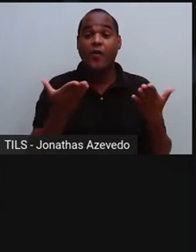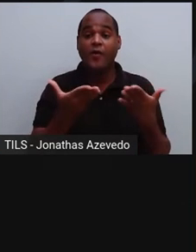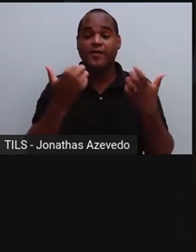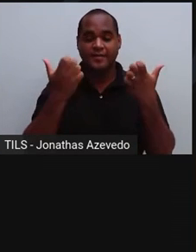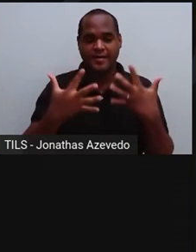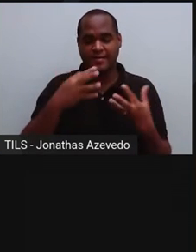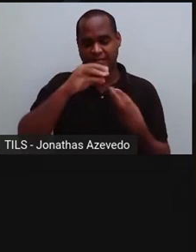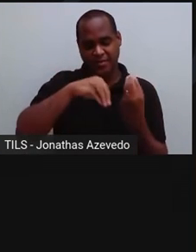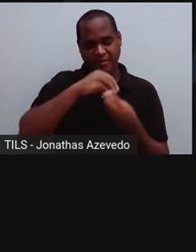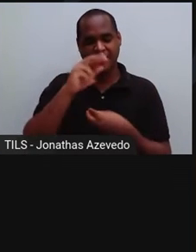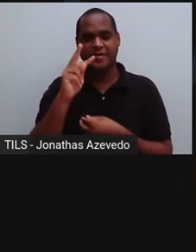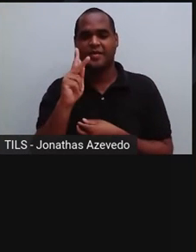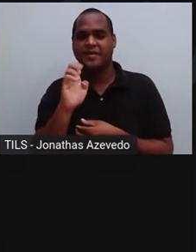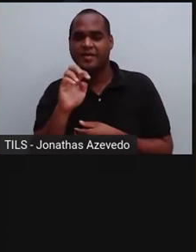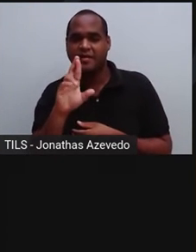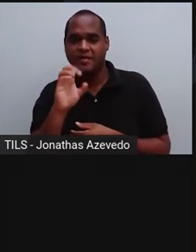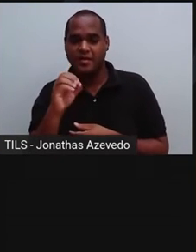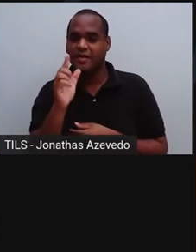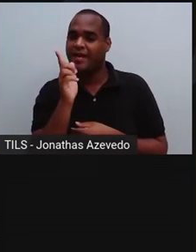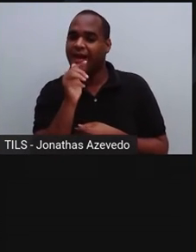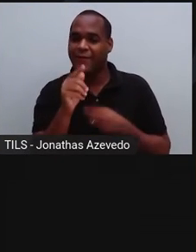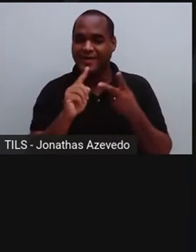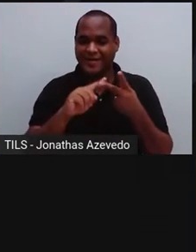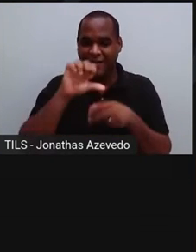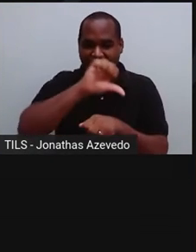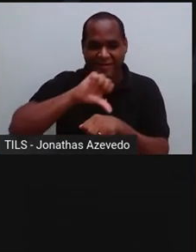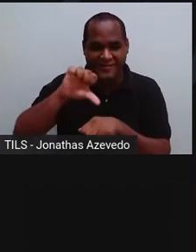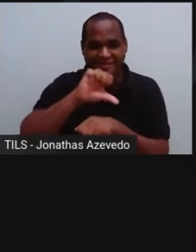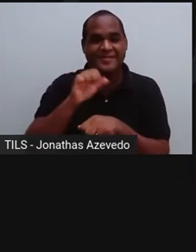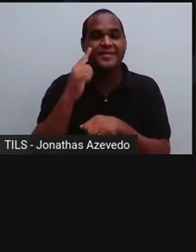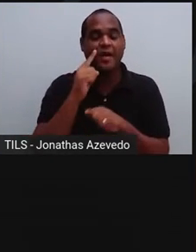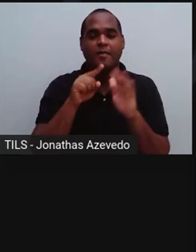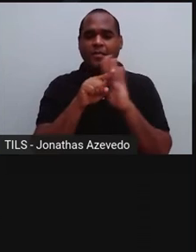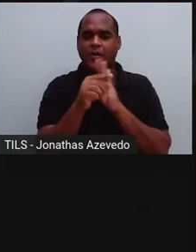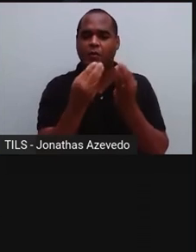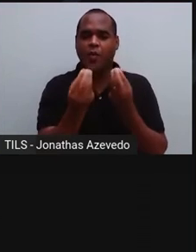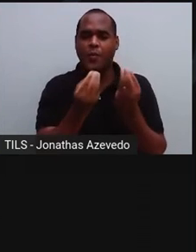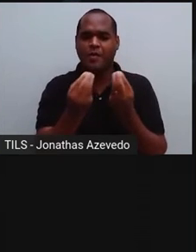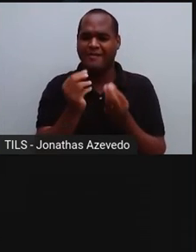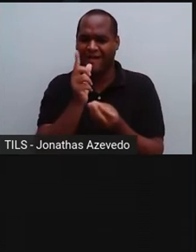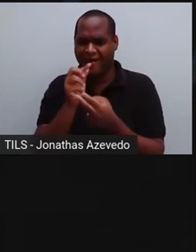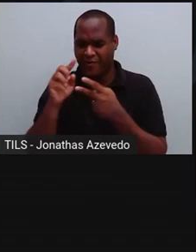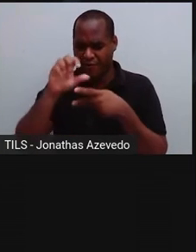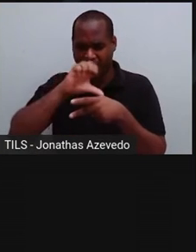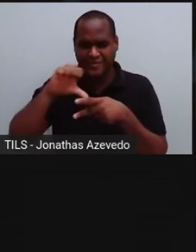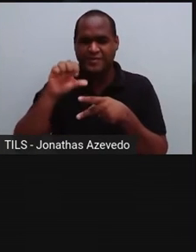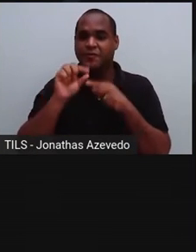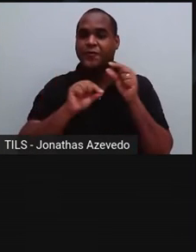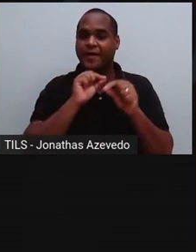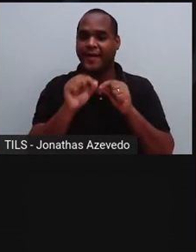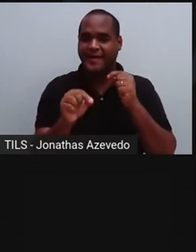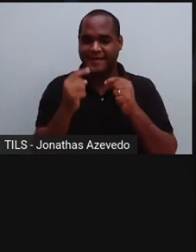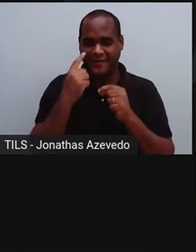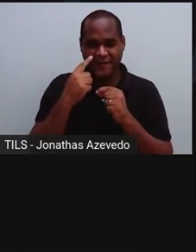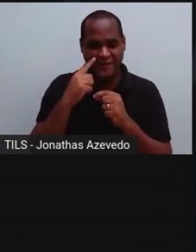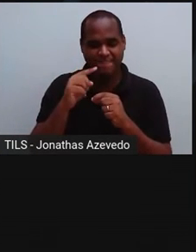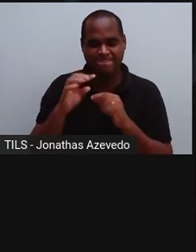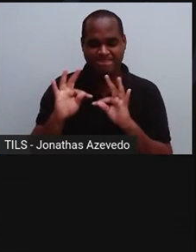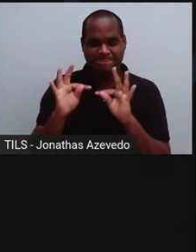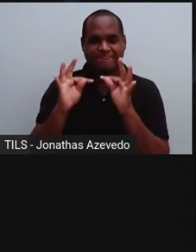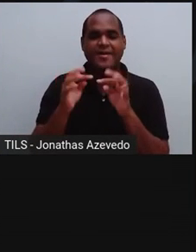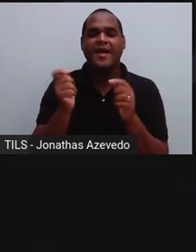heterogênea é a mistura de água e óleo. Você já se perguntou como separar a água do óleo? Veremos agora algumas técnicas de